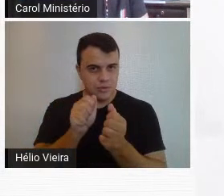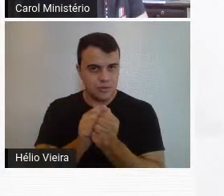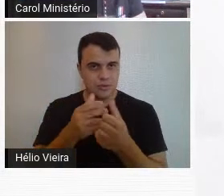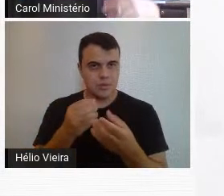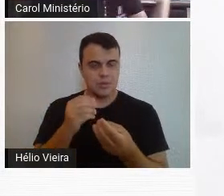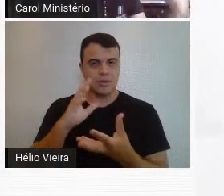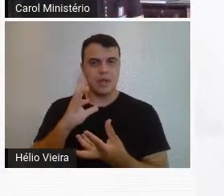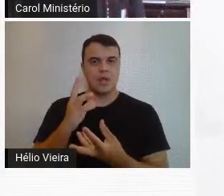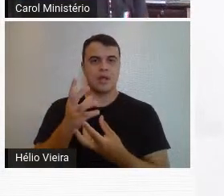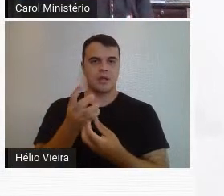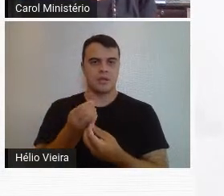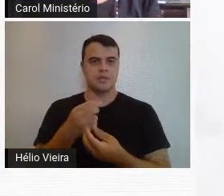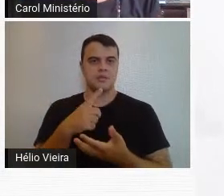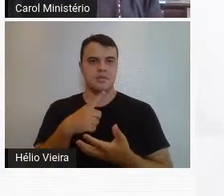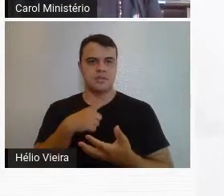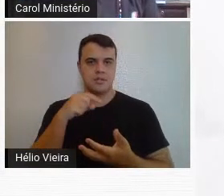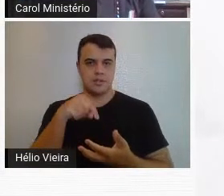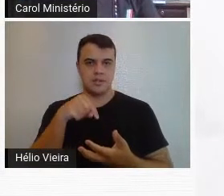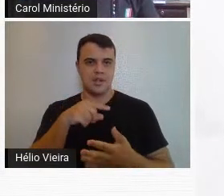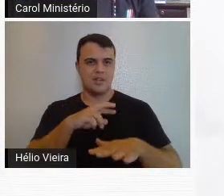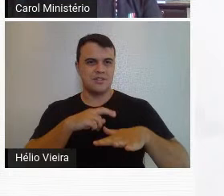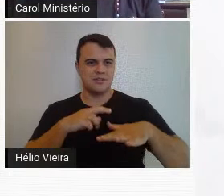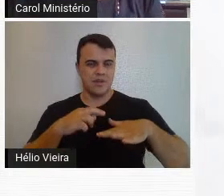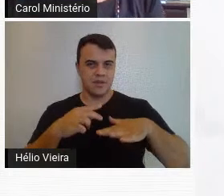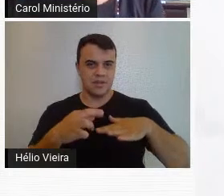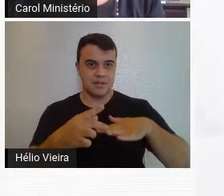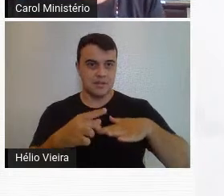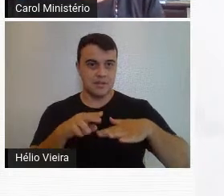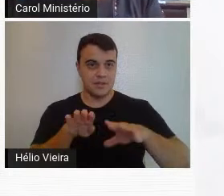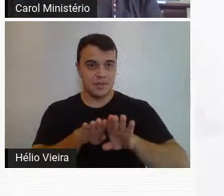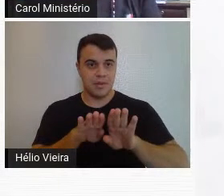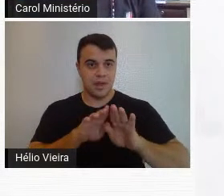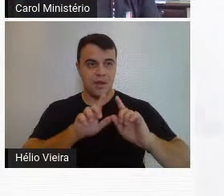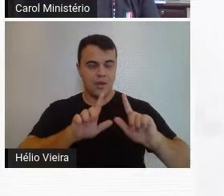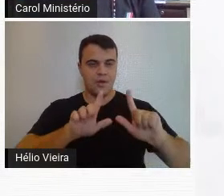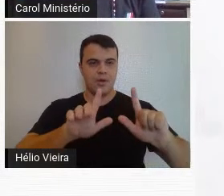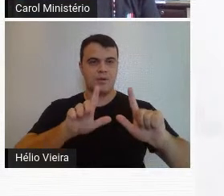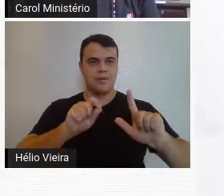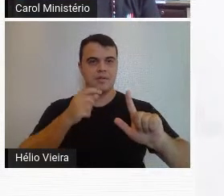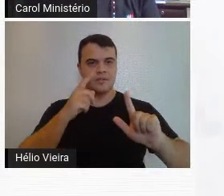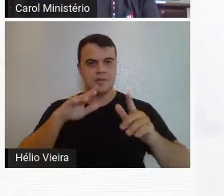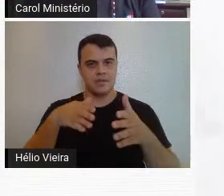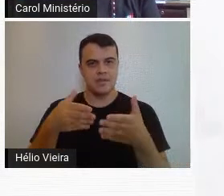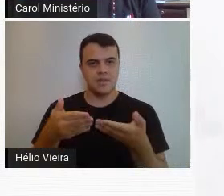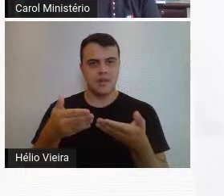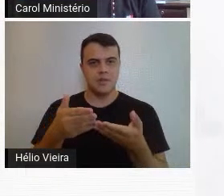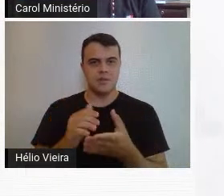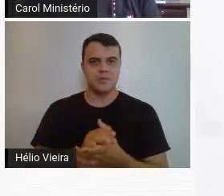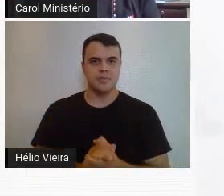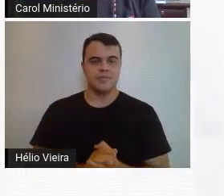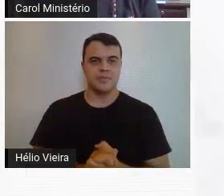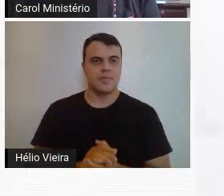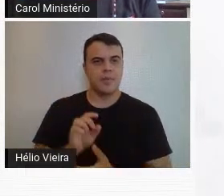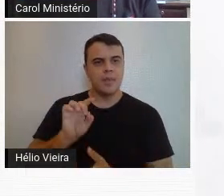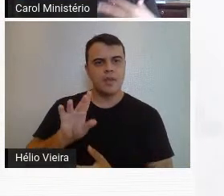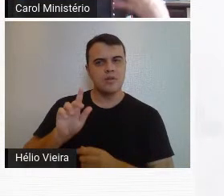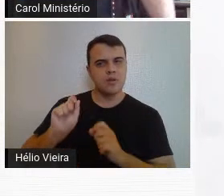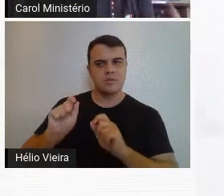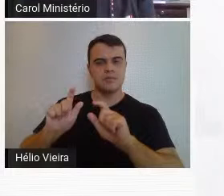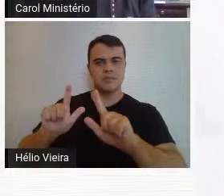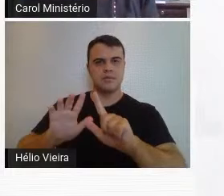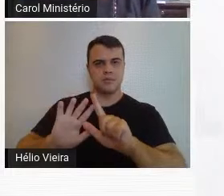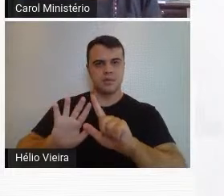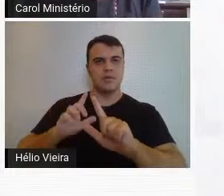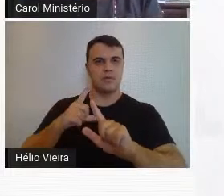artistas e tantas obras. Então, não foi só uma exposição,